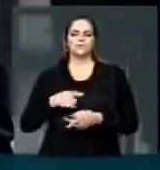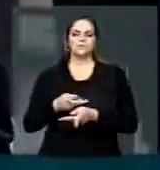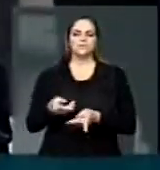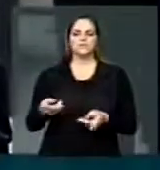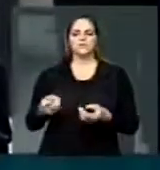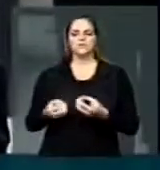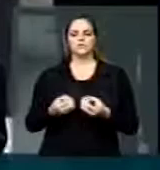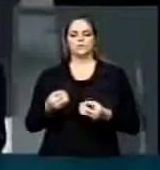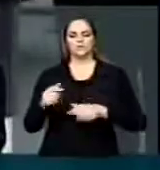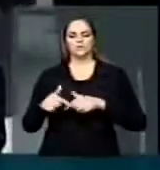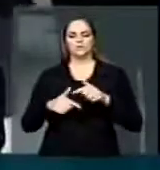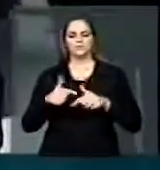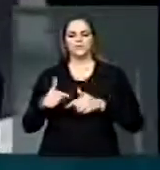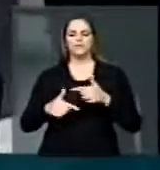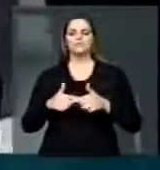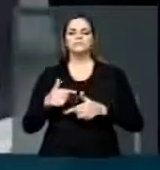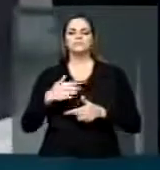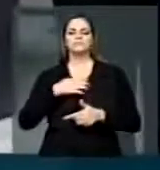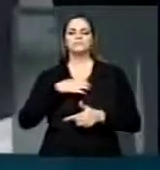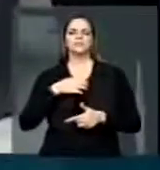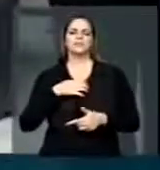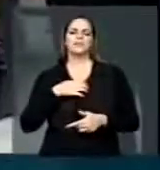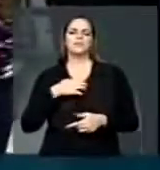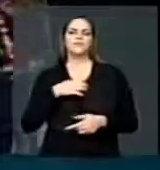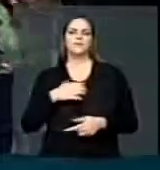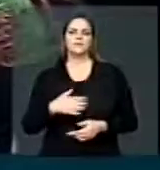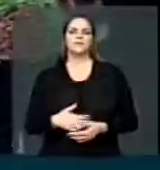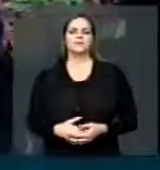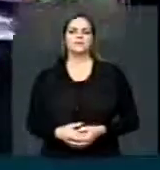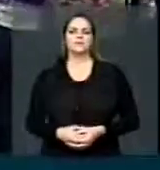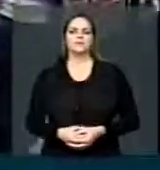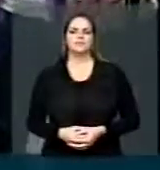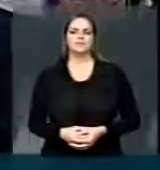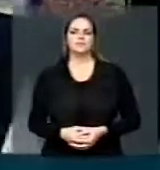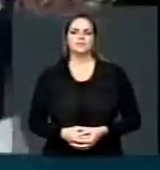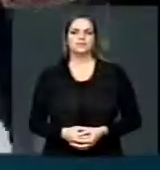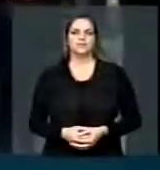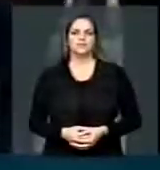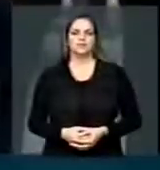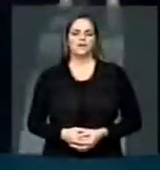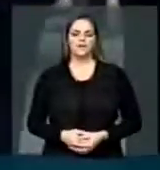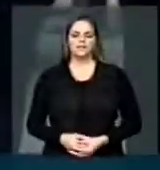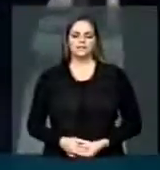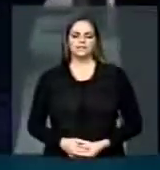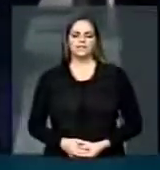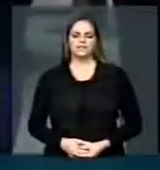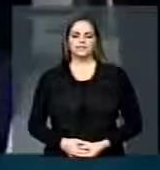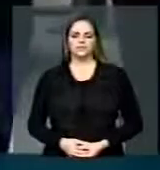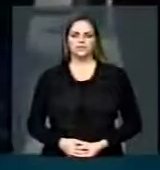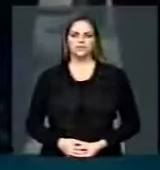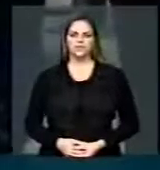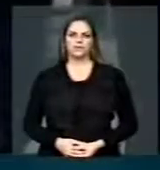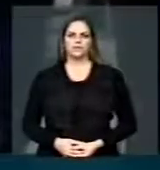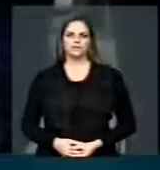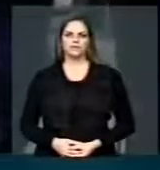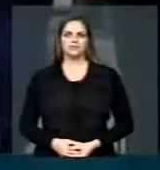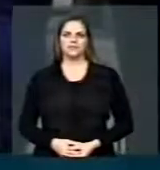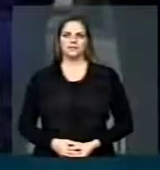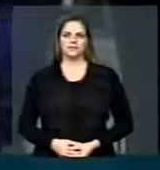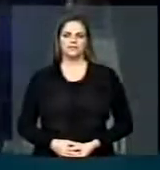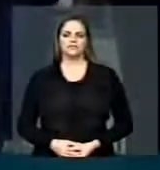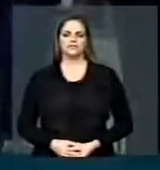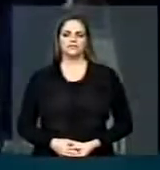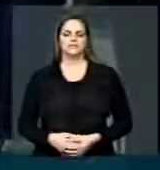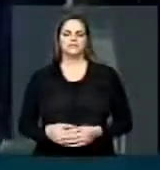funcionamento, fiquei realmente encantado, apesar de falta de estrutura necessária para funcionar, servidores. Mas lá estavam os